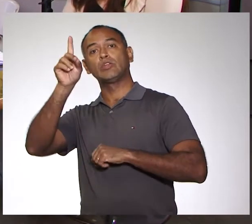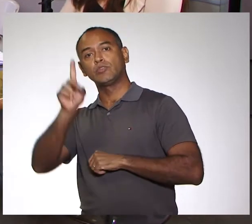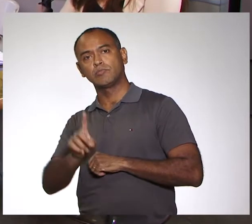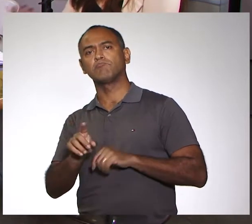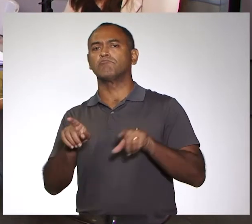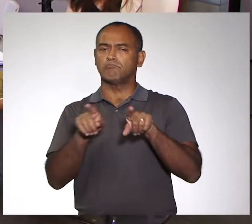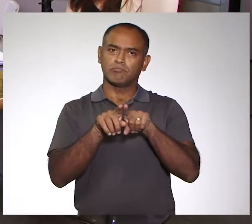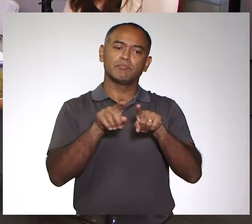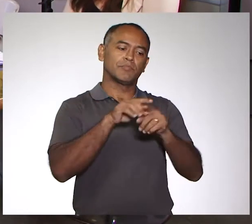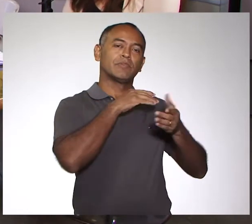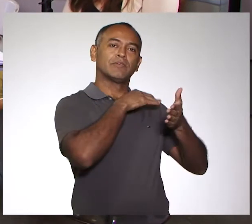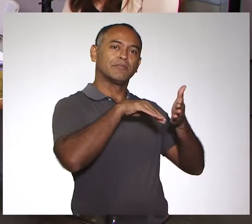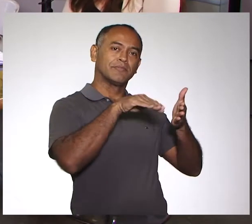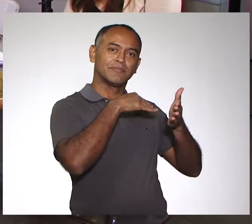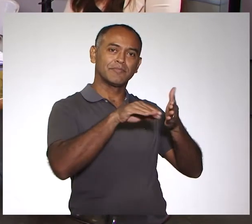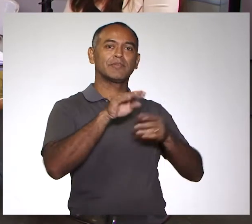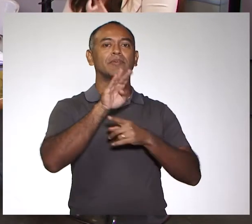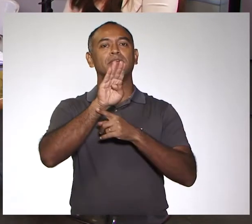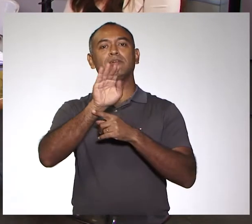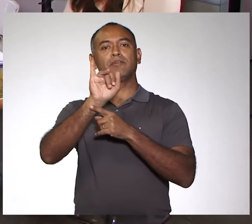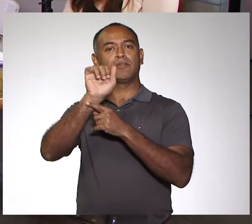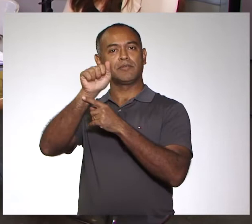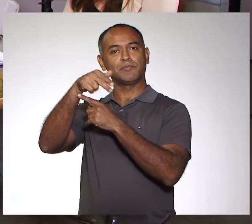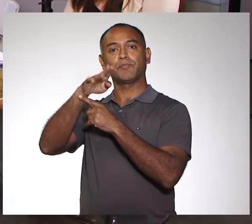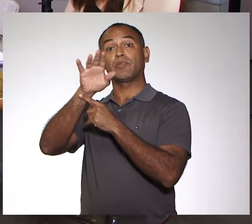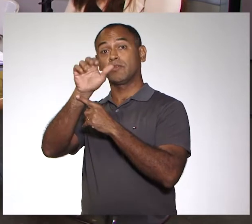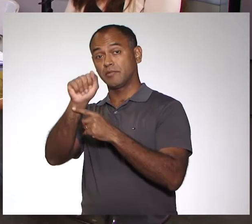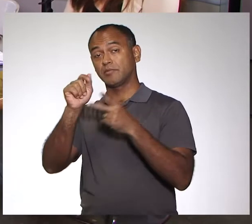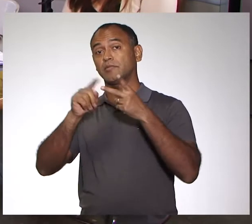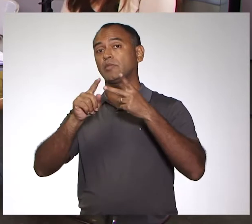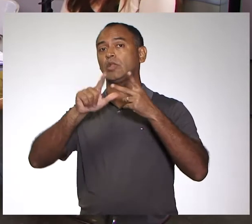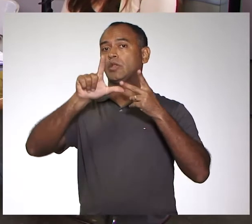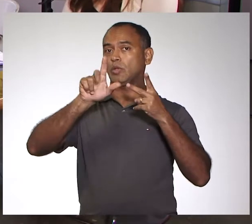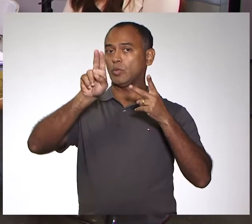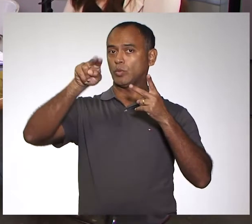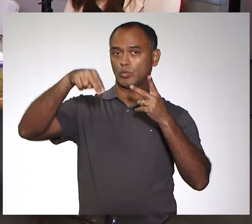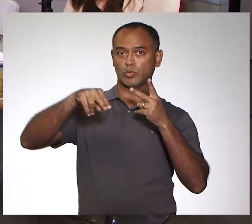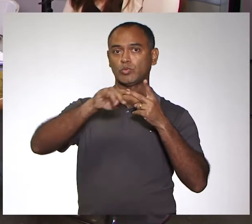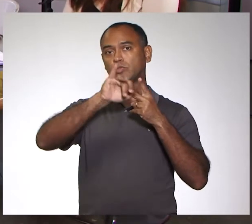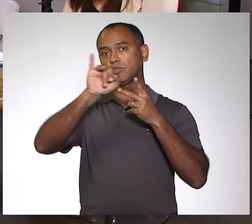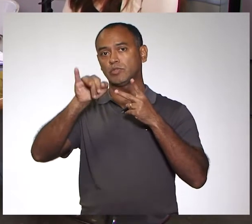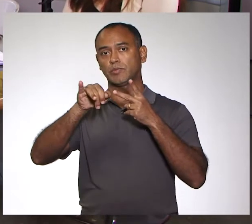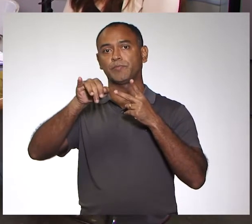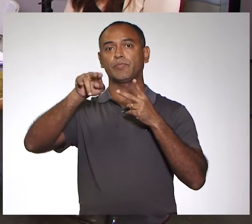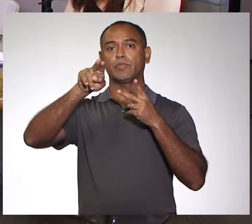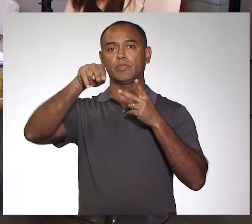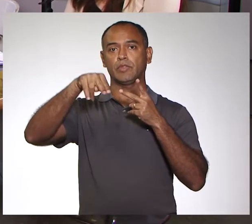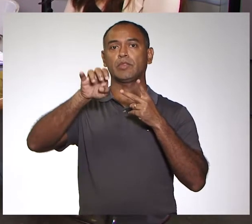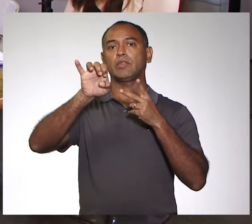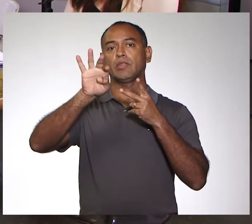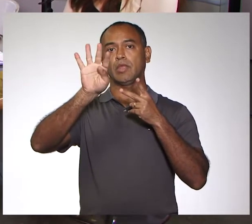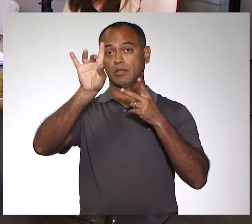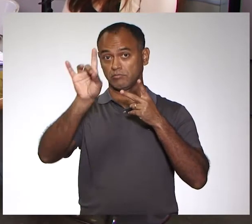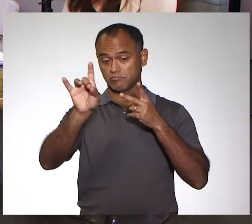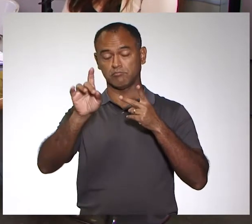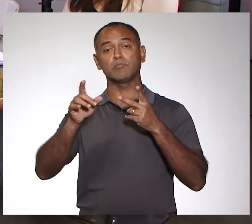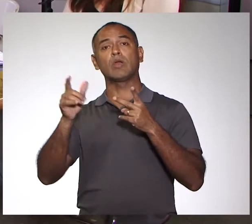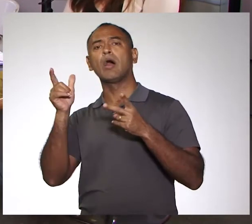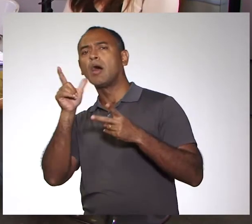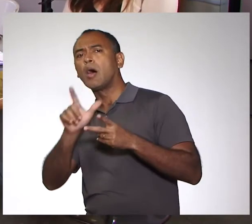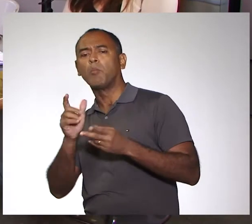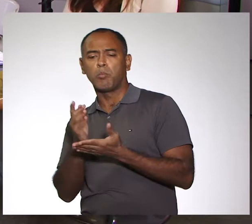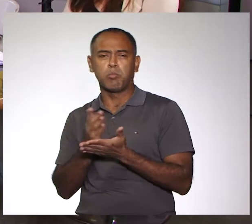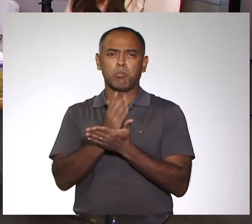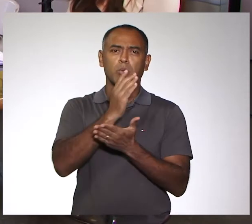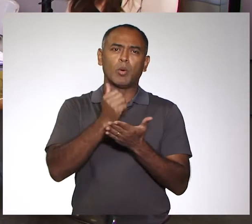e também as nossas secretárias, Bianca, Luzineide, que auxiliaram muito nesse processo. A gente tentou agilizar o máximo